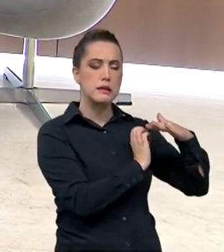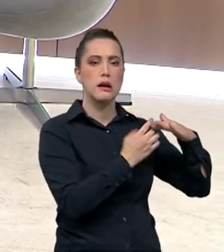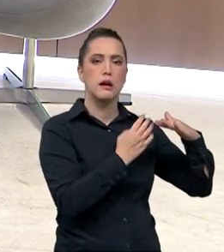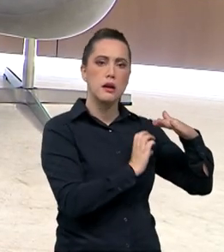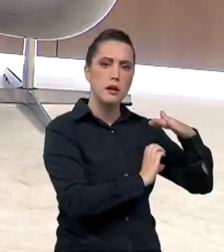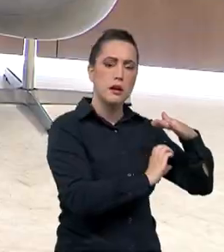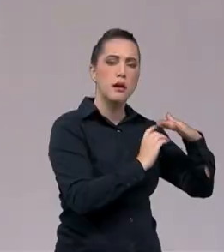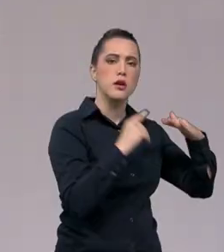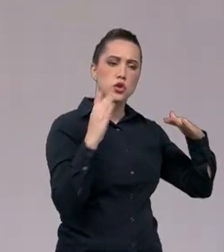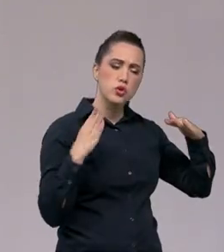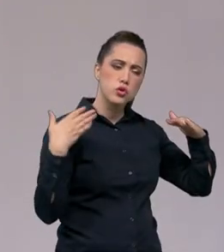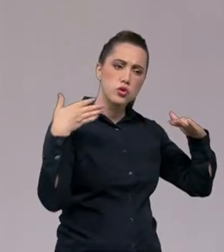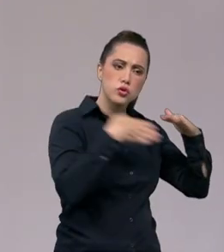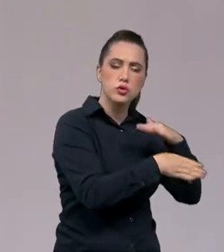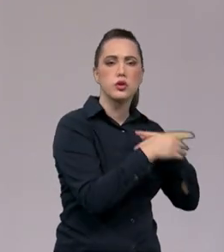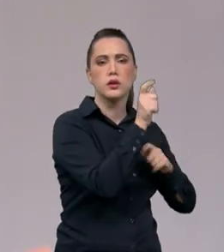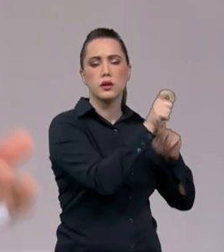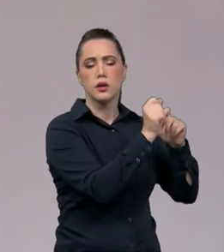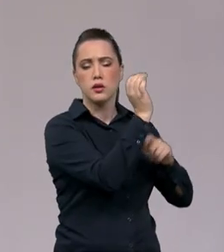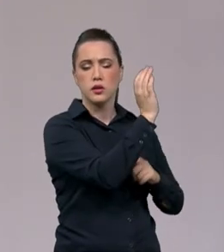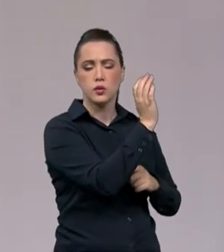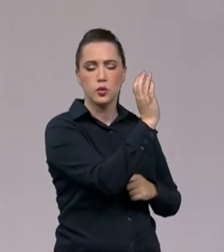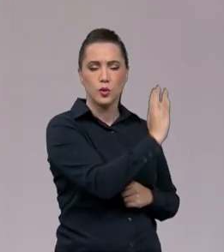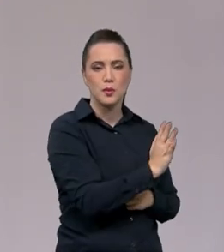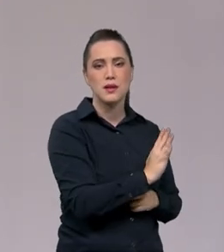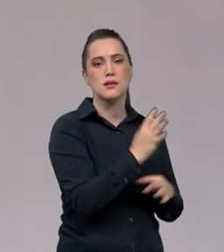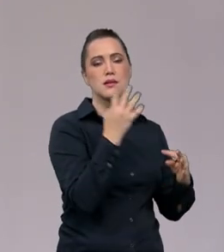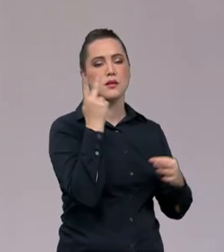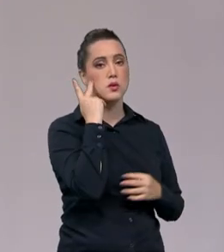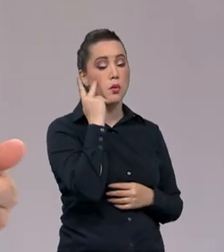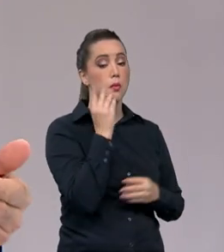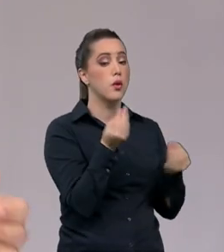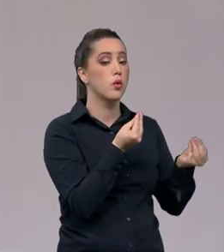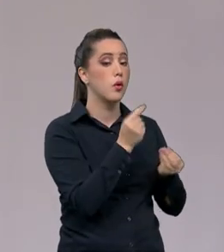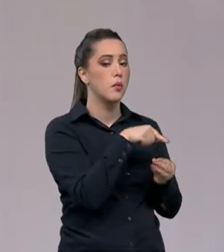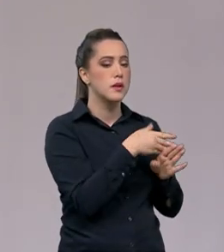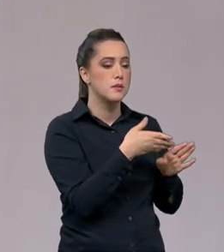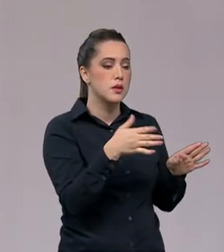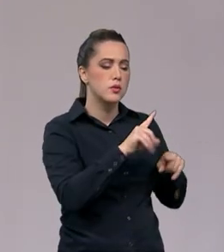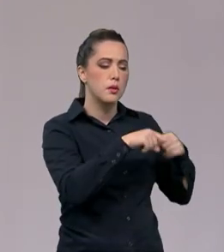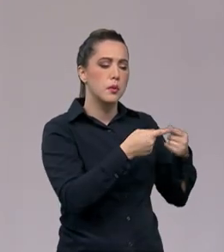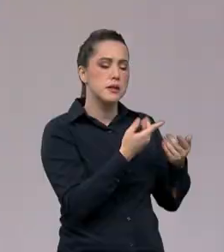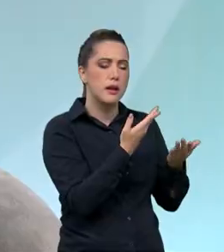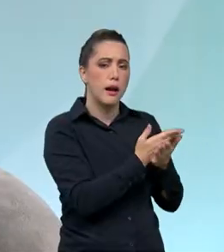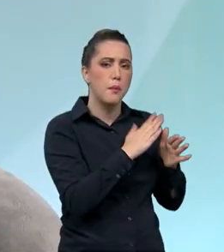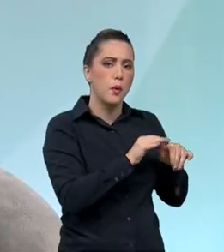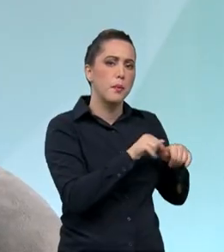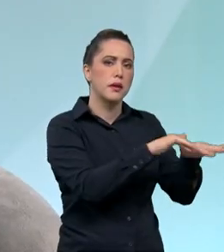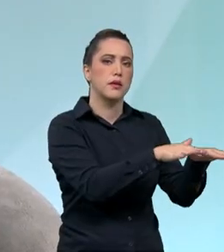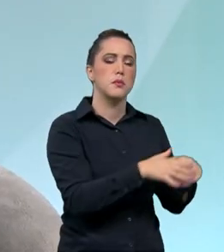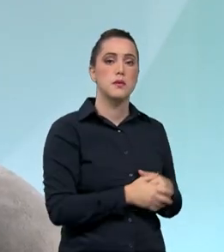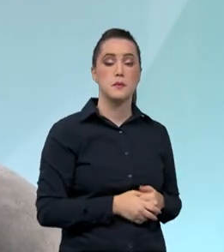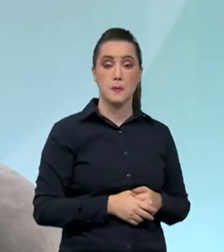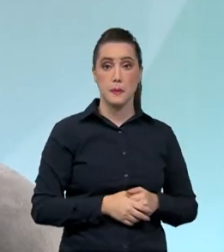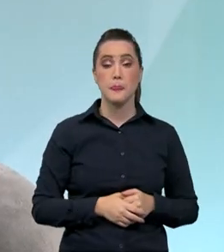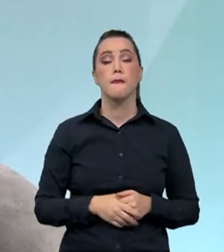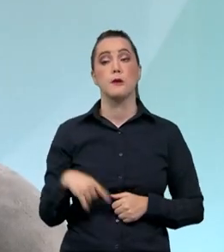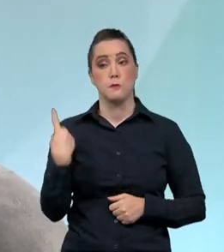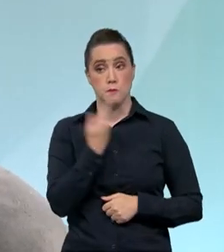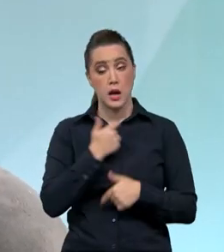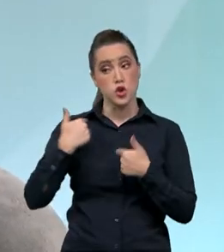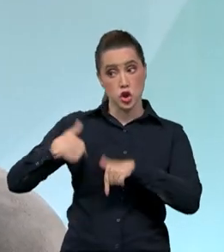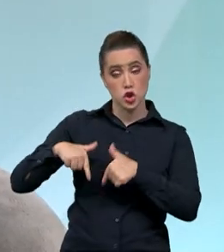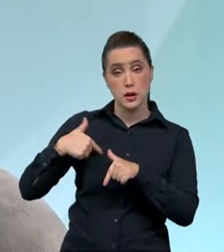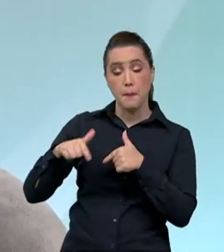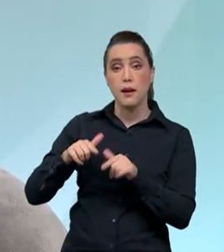Como é que está essa expectativa da Embratur quanto à retomada do turismo de negócios nesse período pós-pandemia? É grande e a gente tem trabalhado